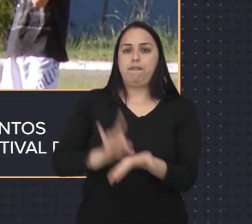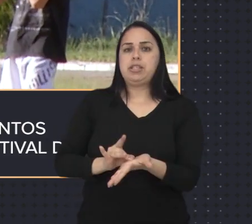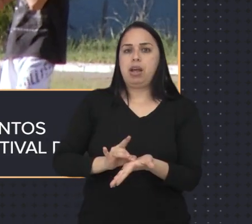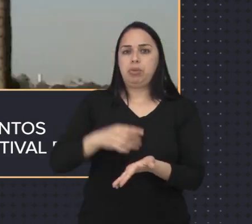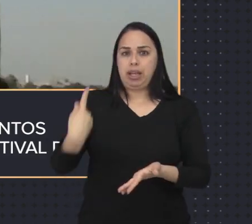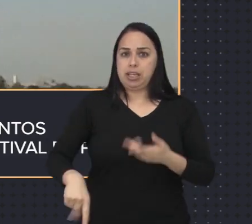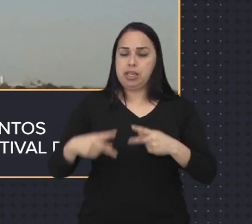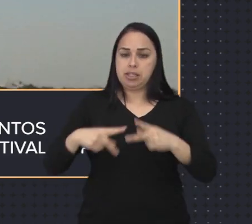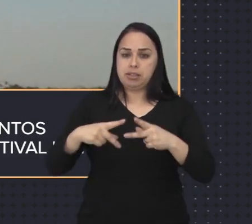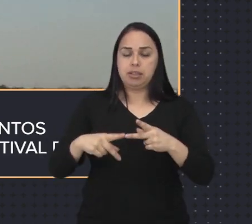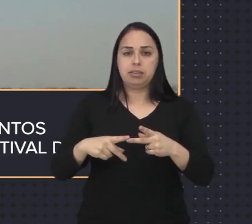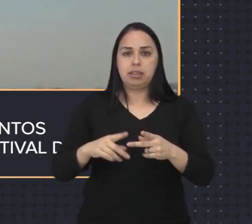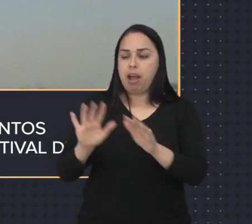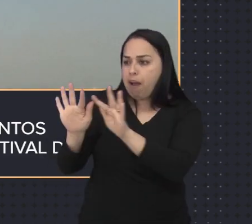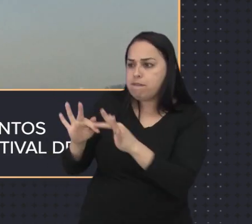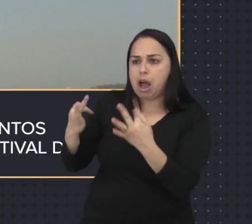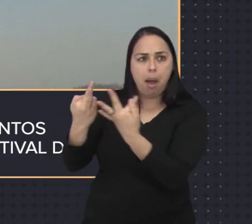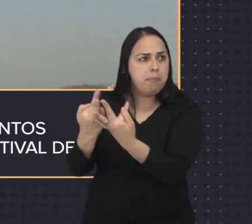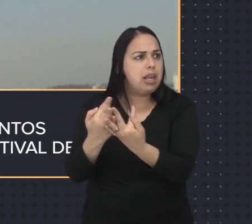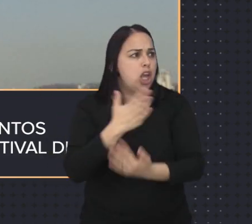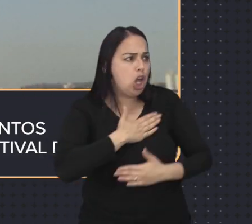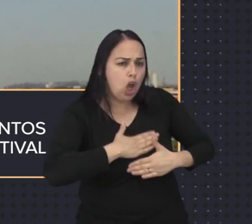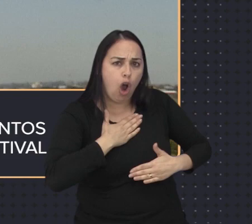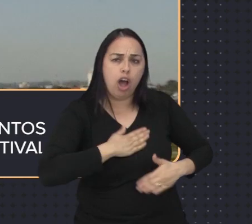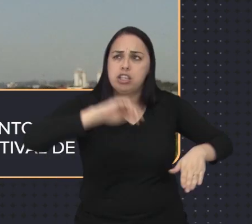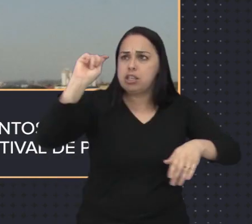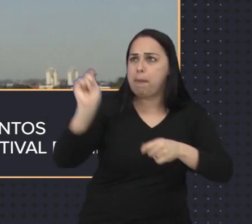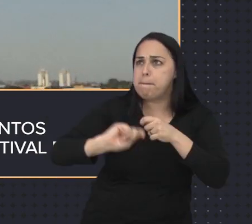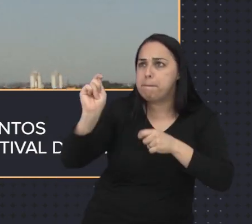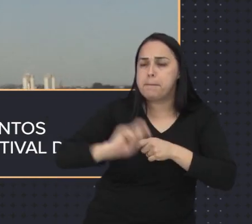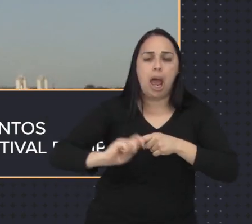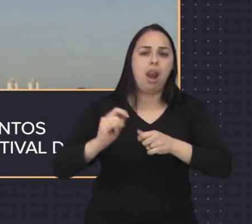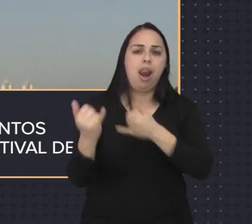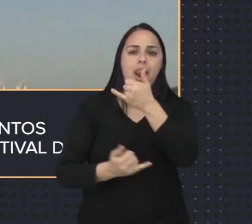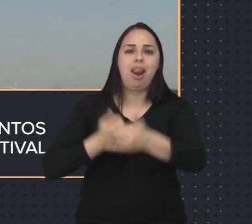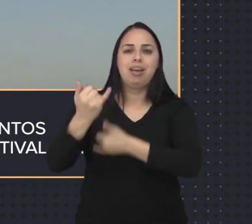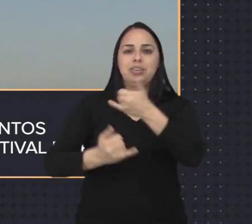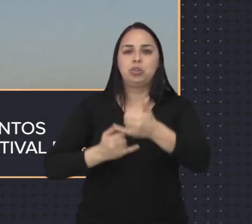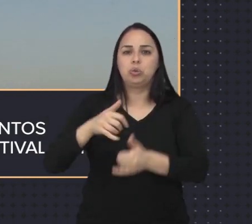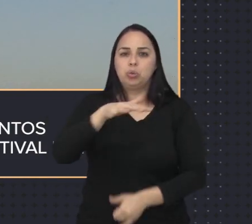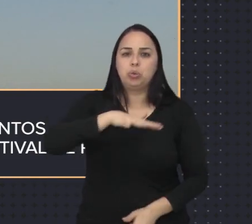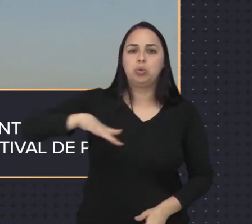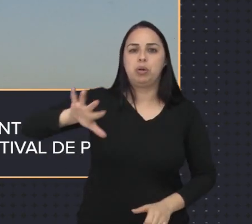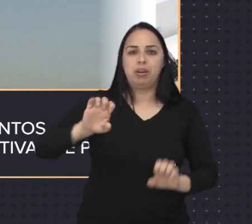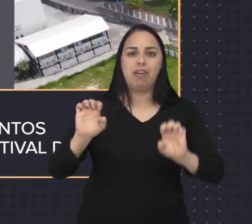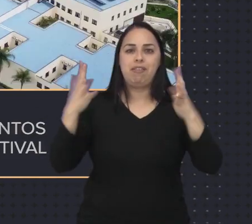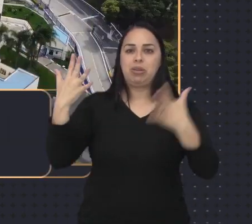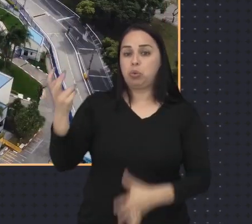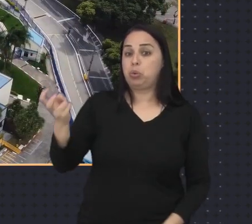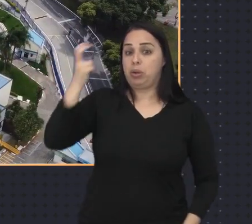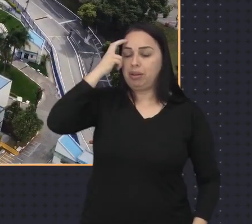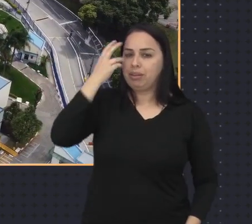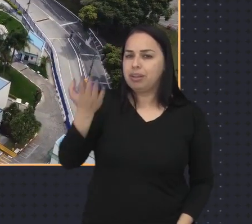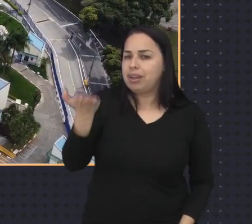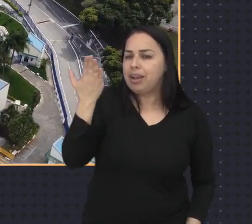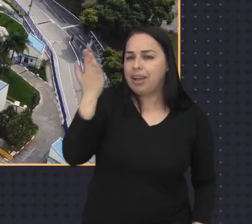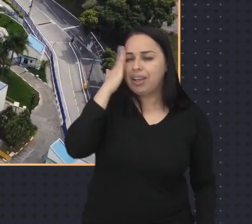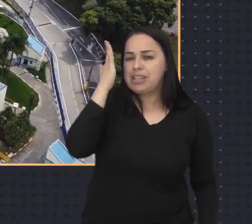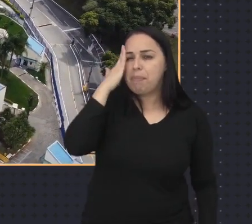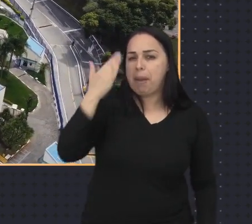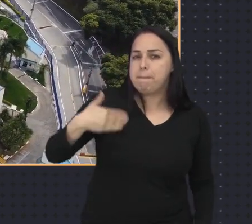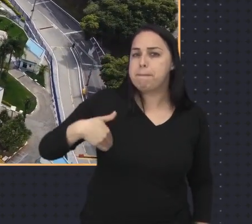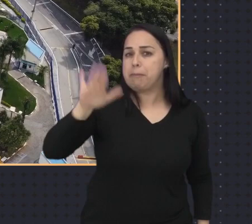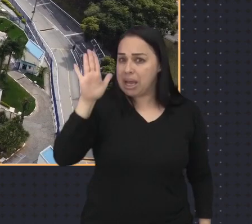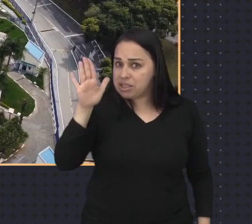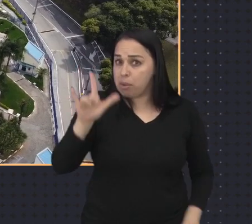município deve reunir famílias e amantes dessa brincadeira em uma ação cultural muito divertida. Quer saber mais sobre as leis